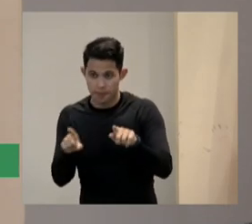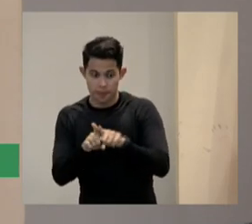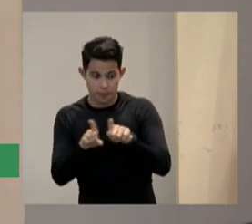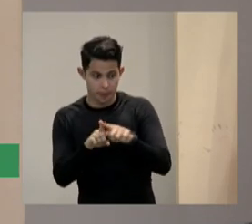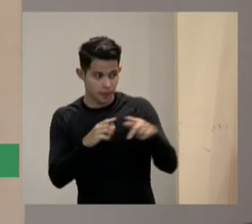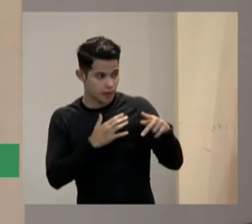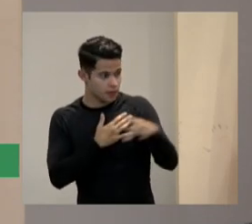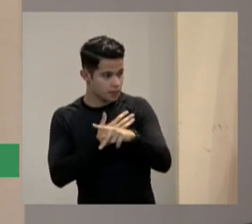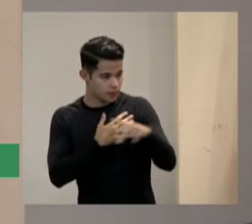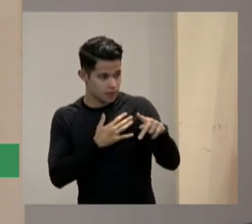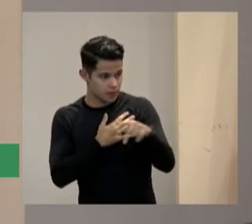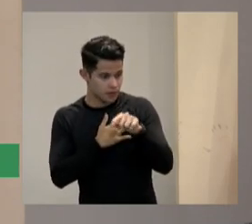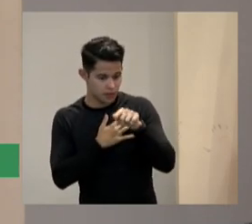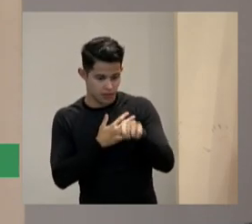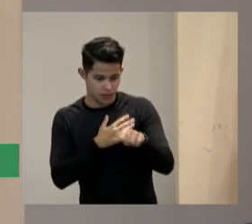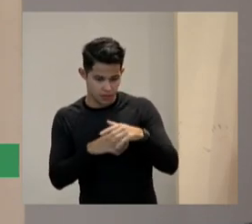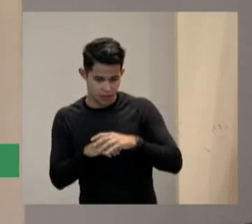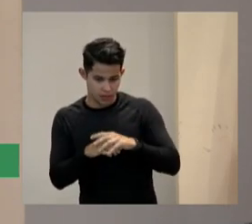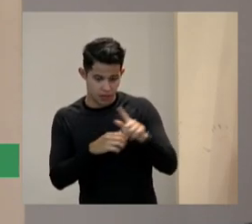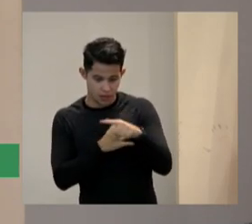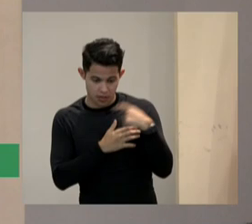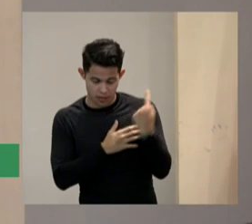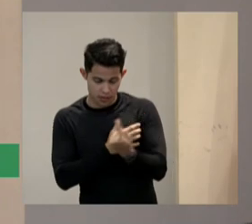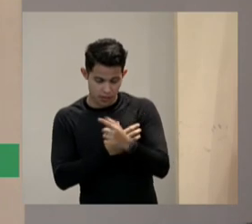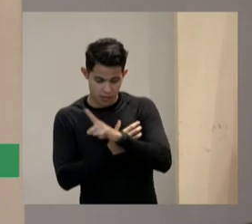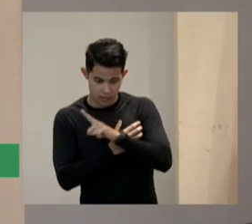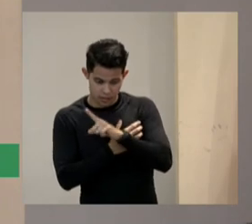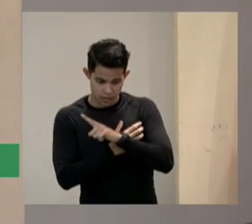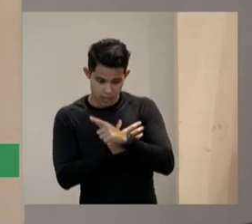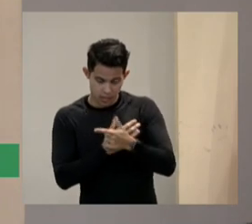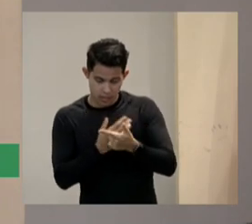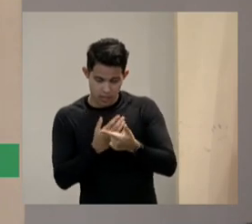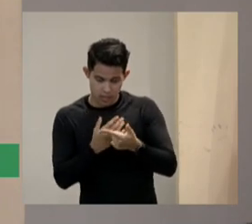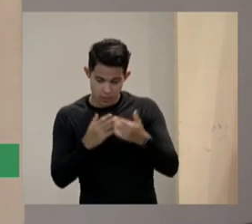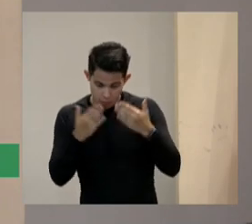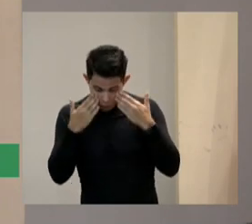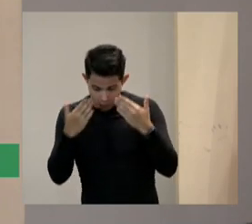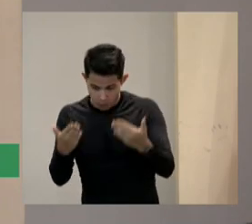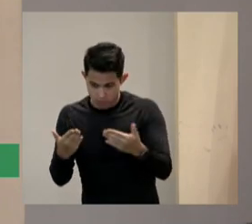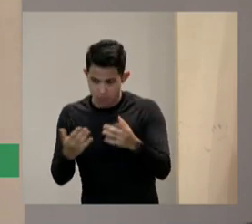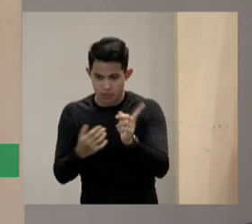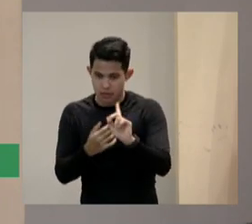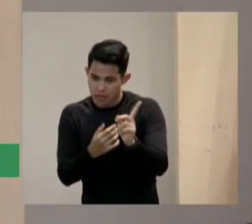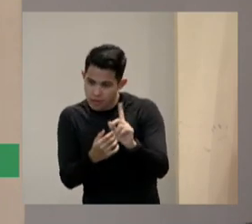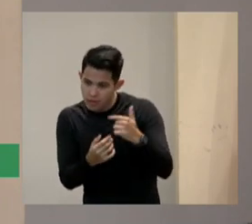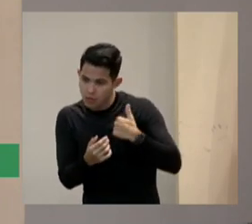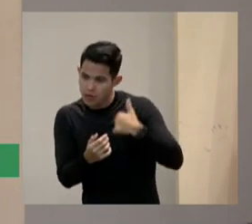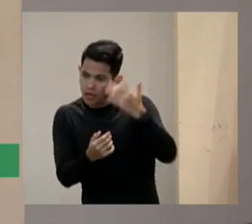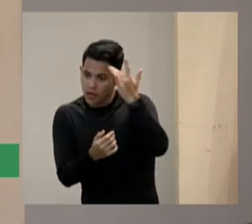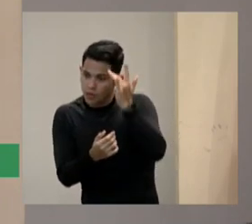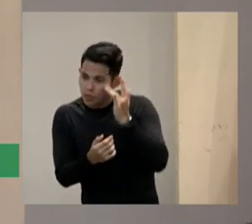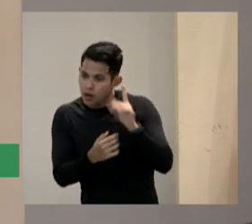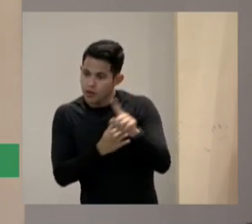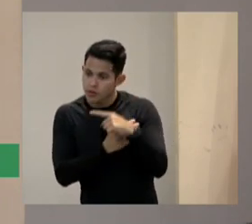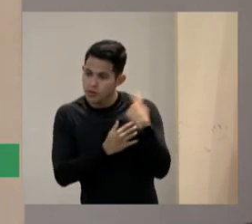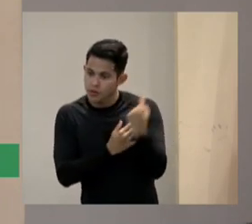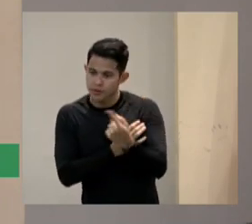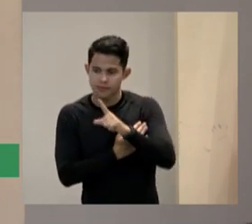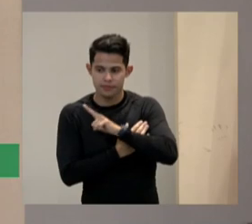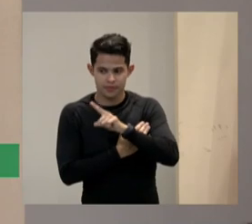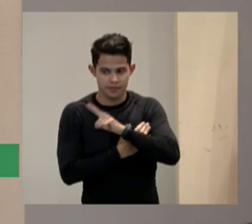negando que a gente tenha que fazer prova não para nada eu acho que nós temos que